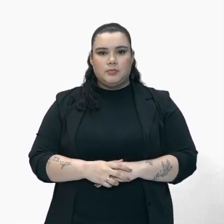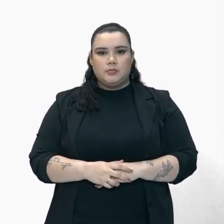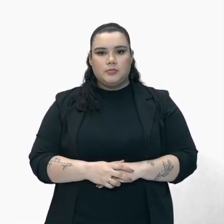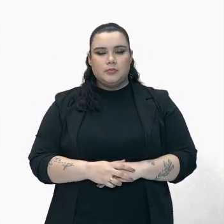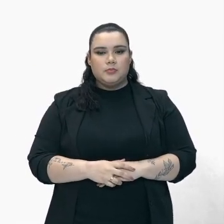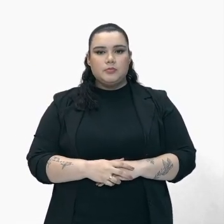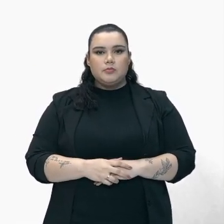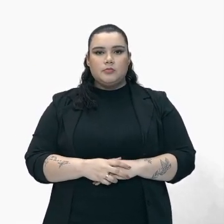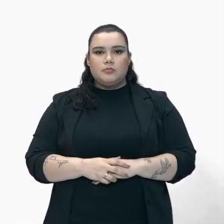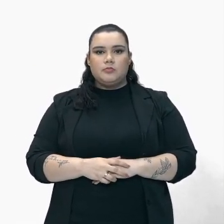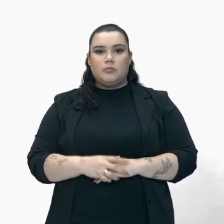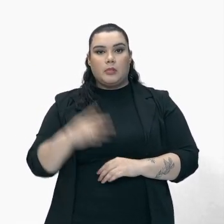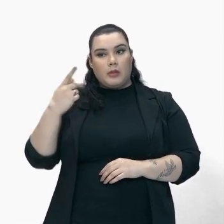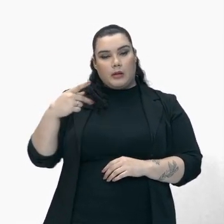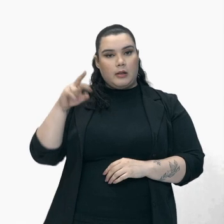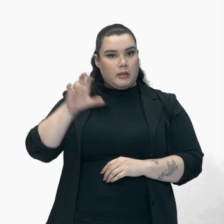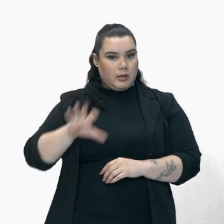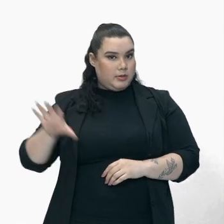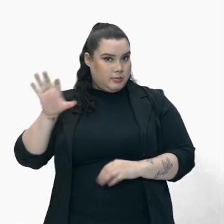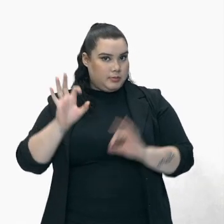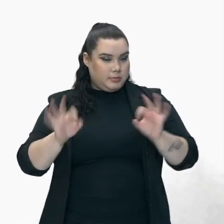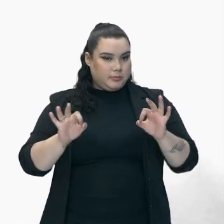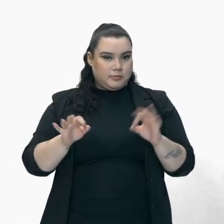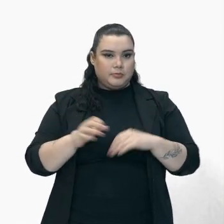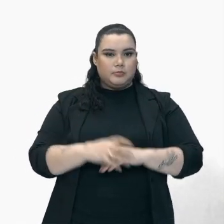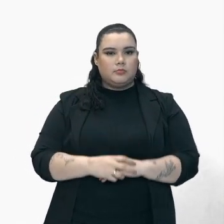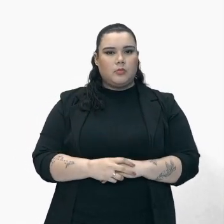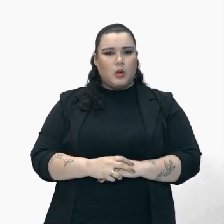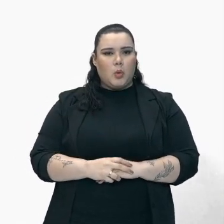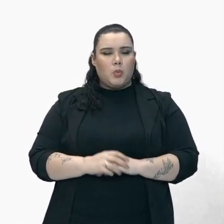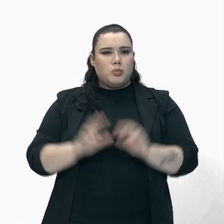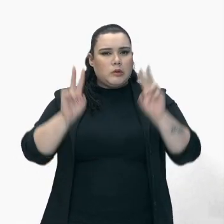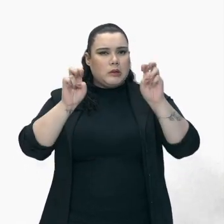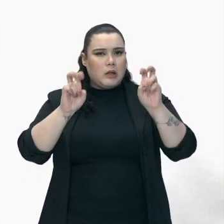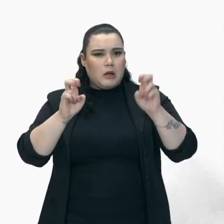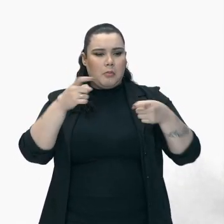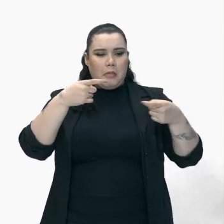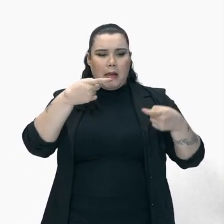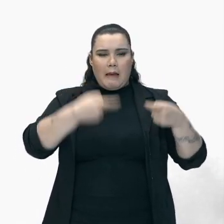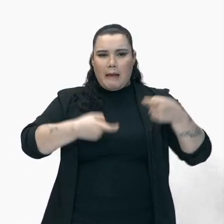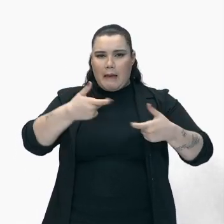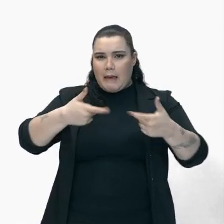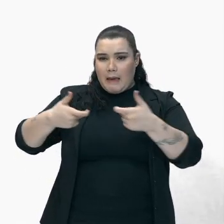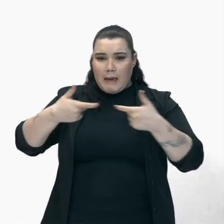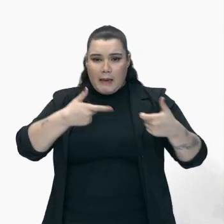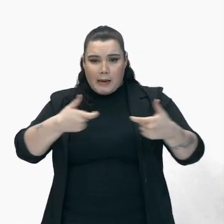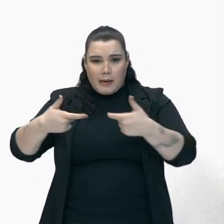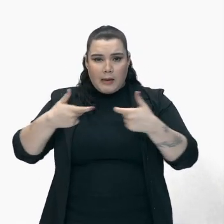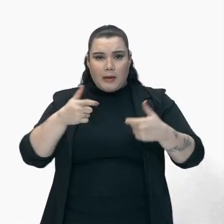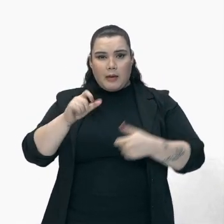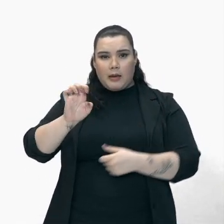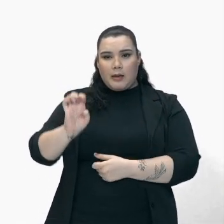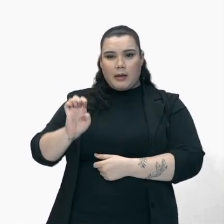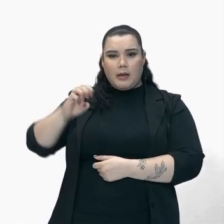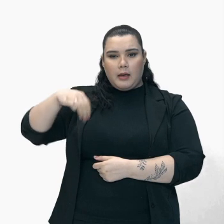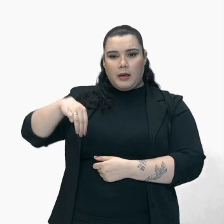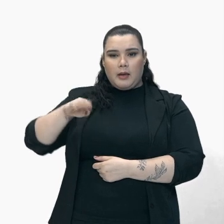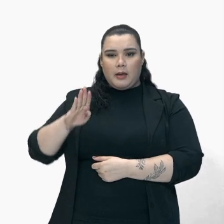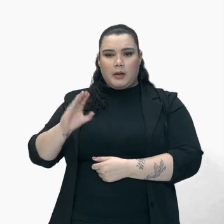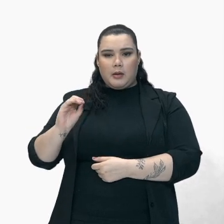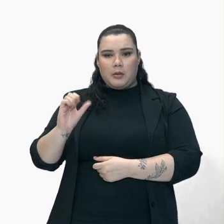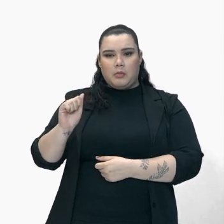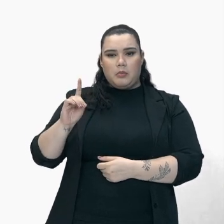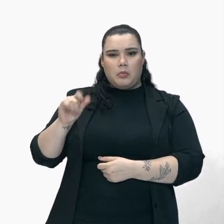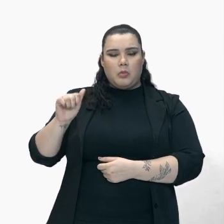Minas de ouro Nessa região Da Gerais A chamada Guerra dos Emboabas Primeiramente Vamos entender